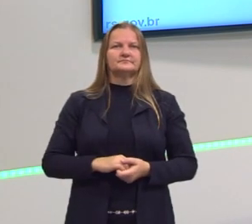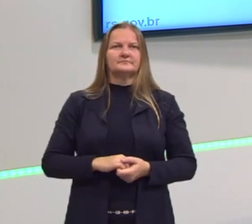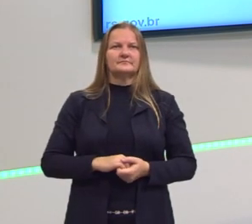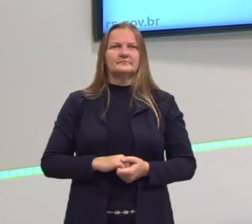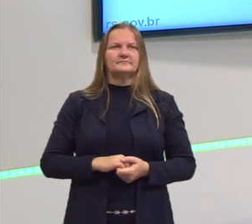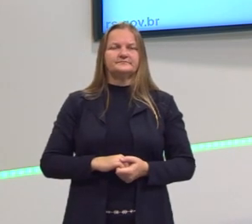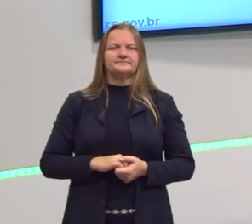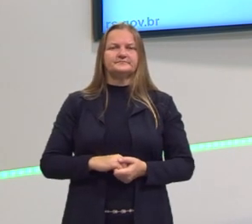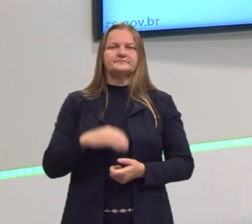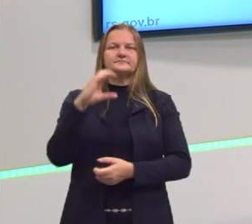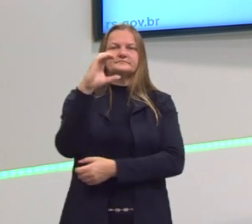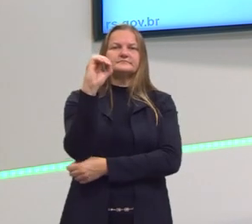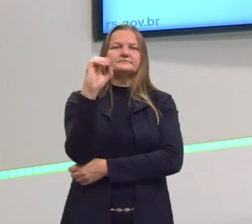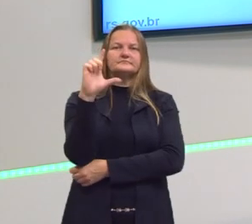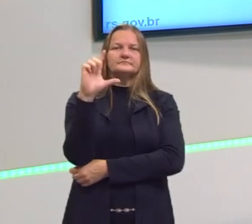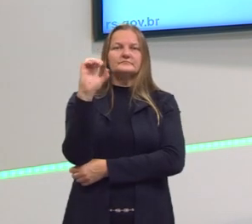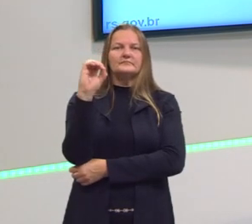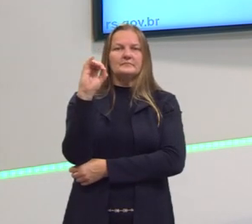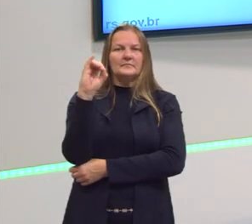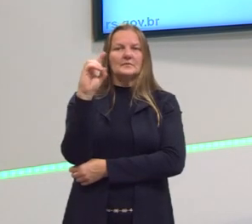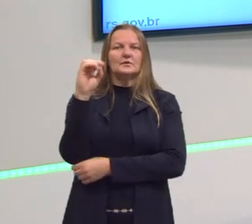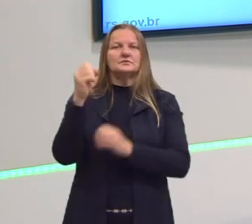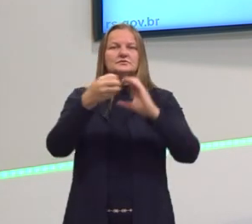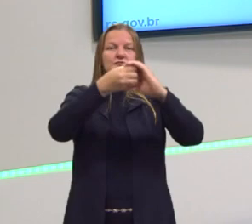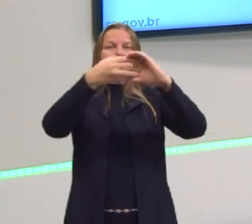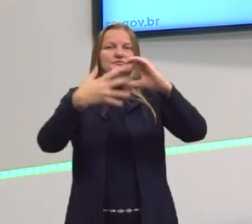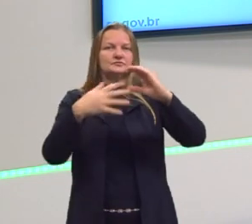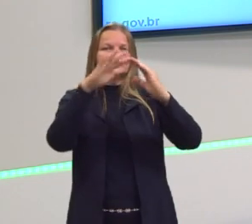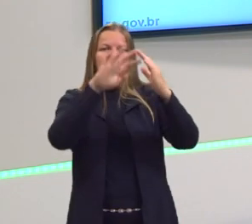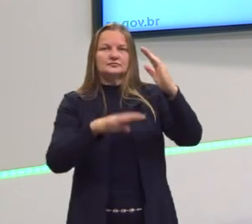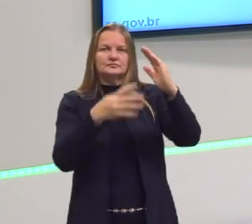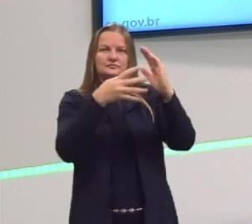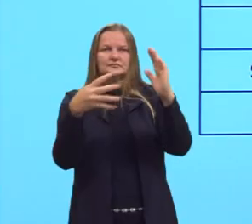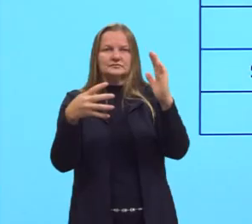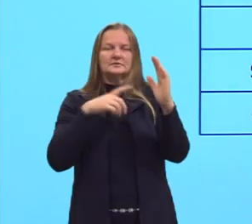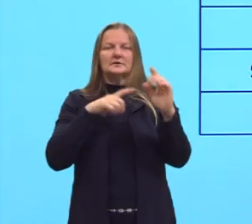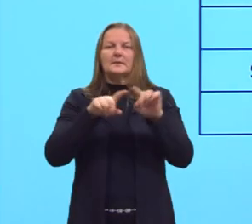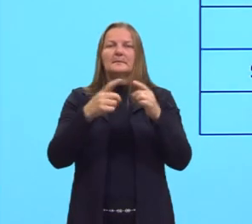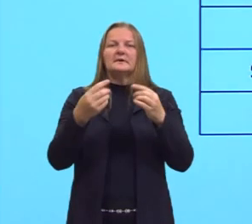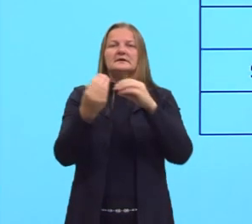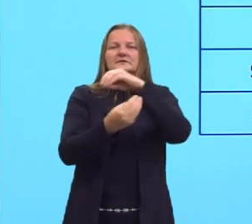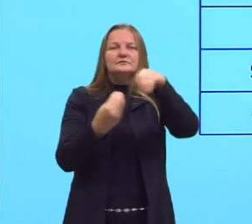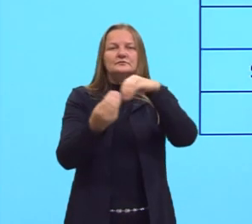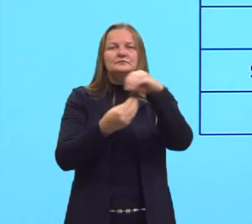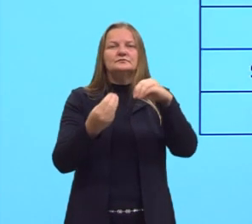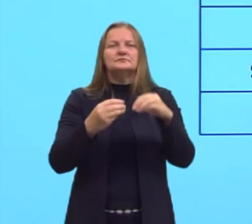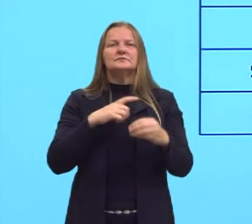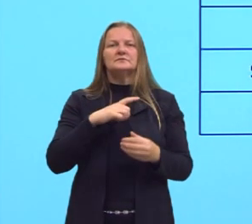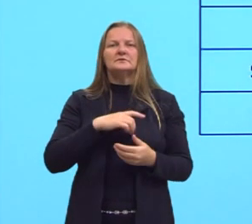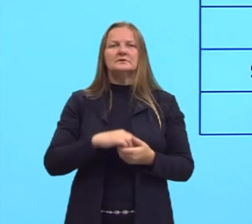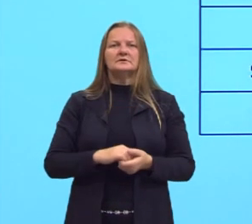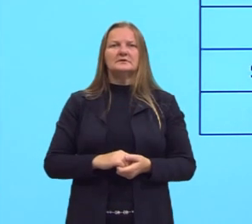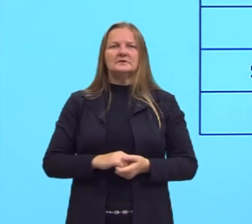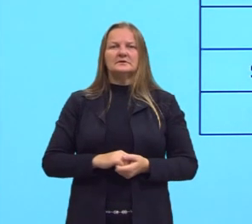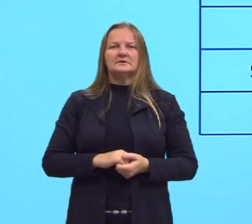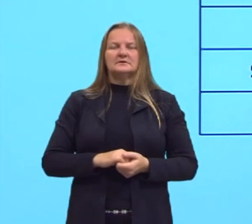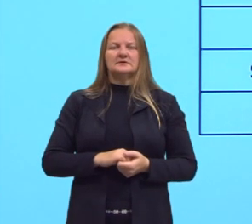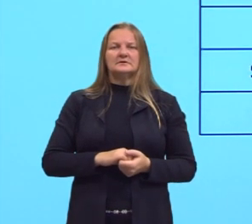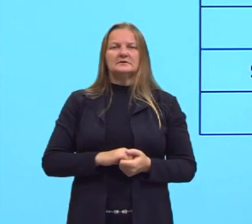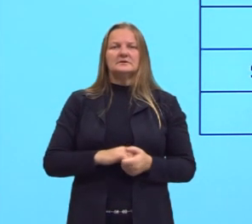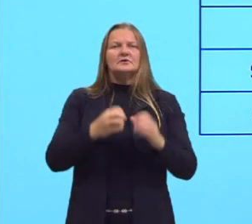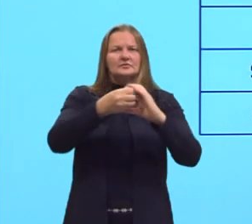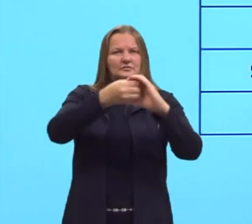Os coloides, eles, é uma classificação das dispersões, mas dentro dos coloides tem várias